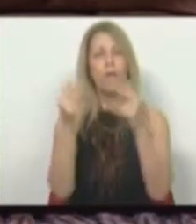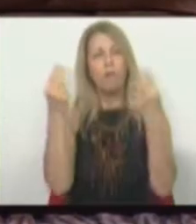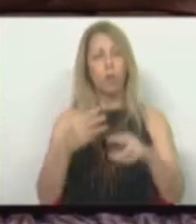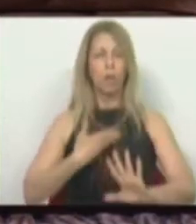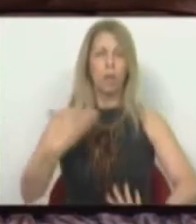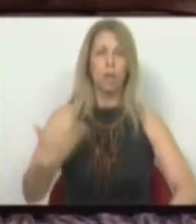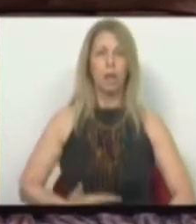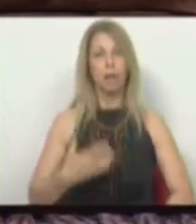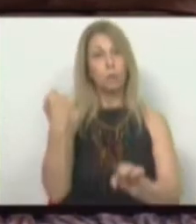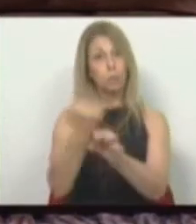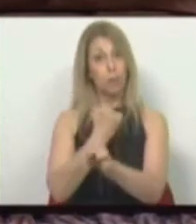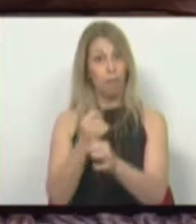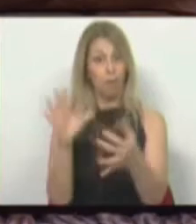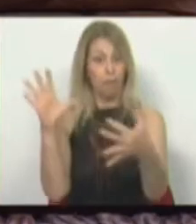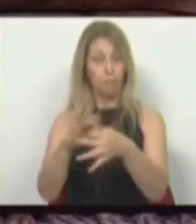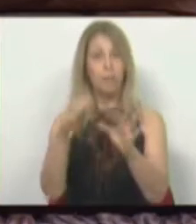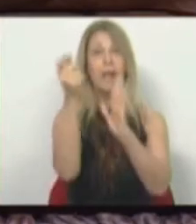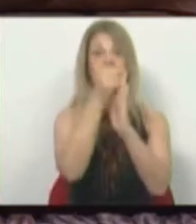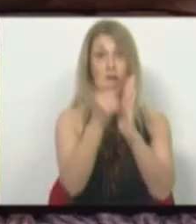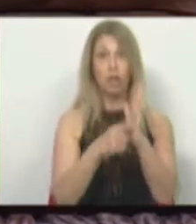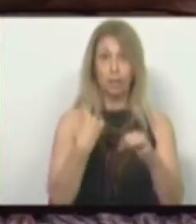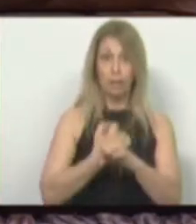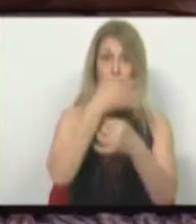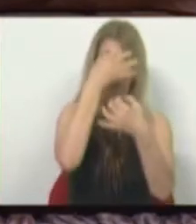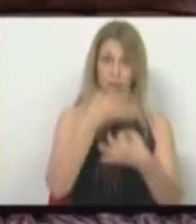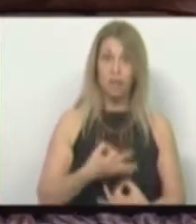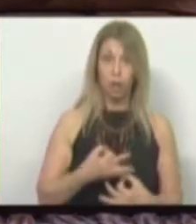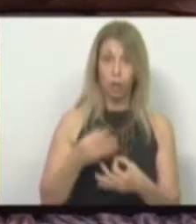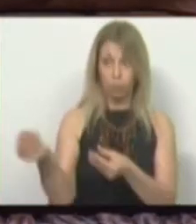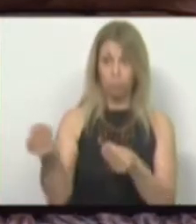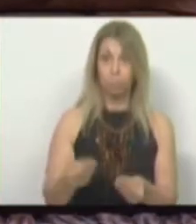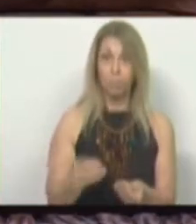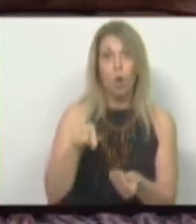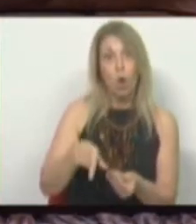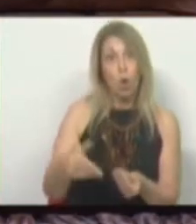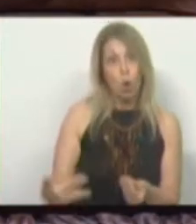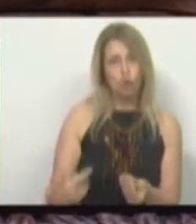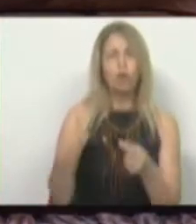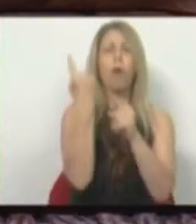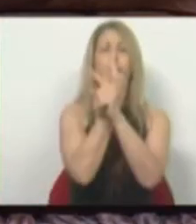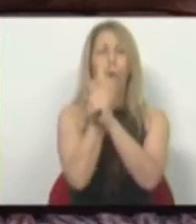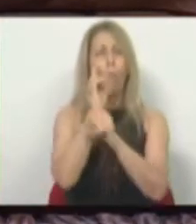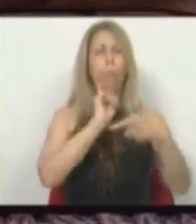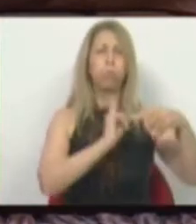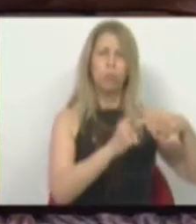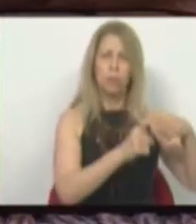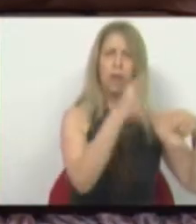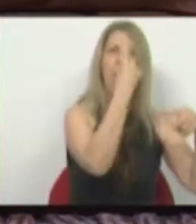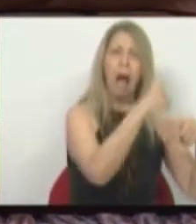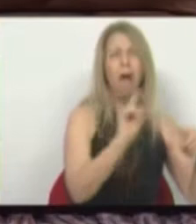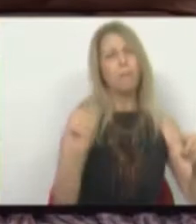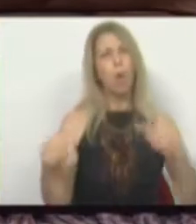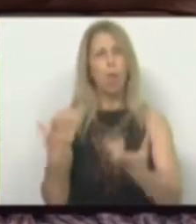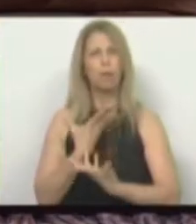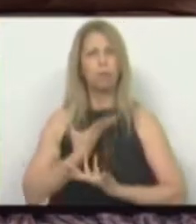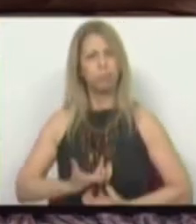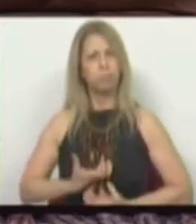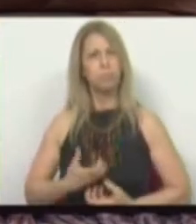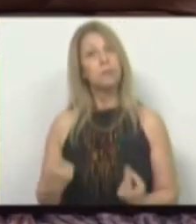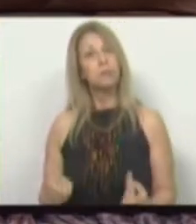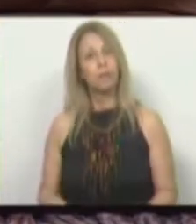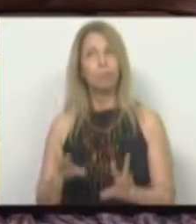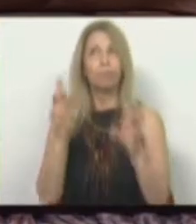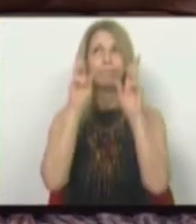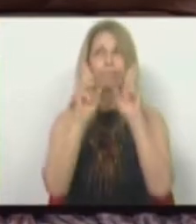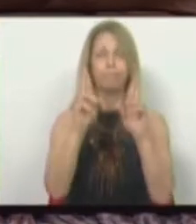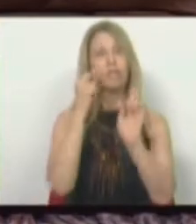medida, a agenda do trabalho digno que aqui nos traz tem elementos positivos, mas também alguns elementos de desapontamento e esperemos que, na especialidade,